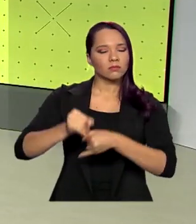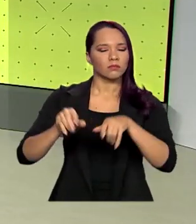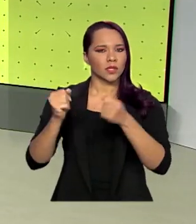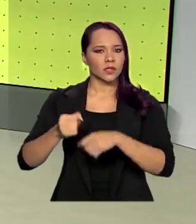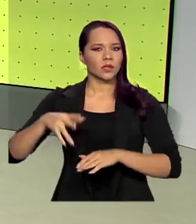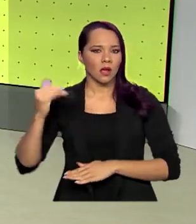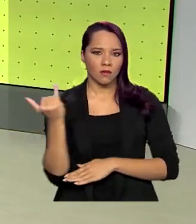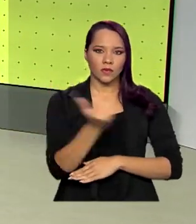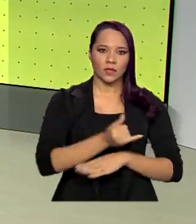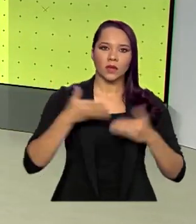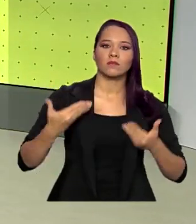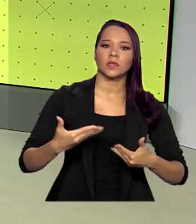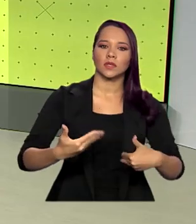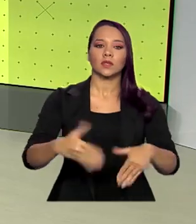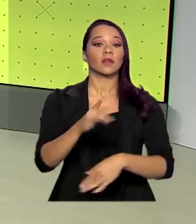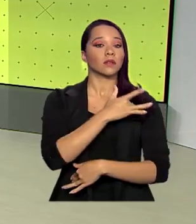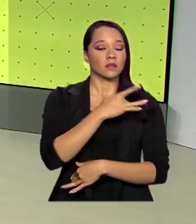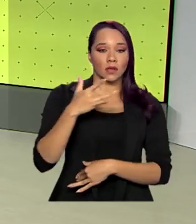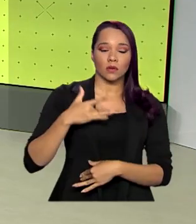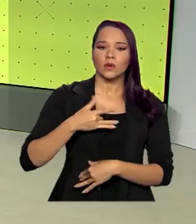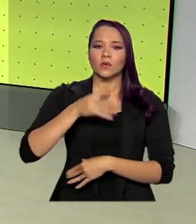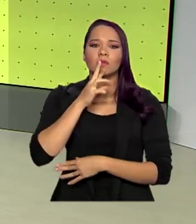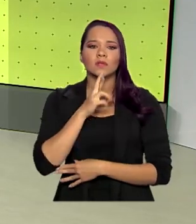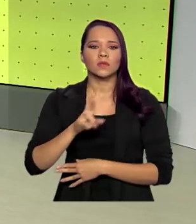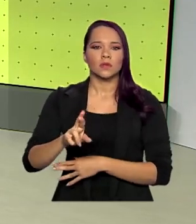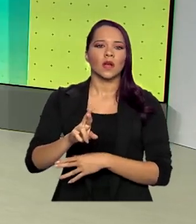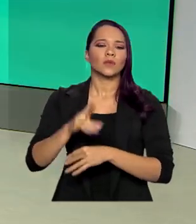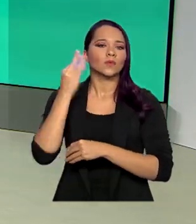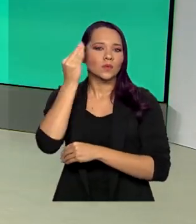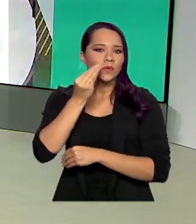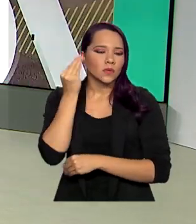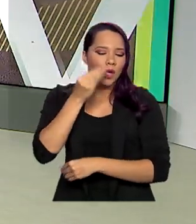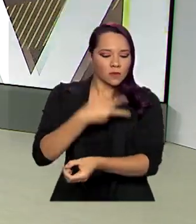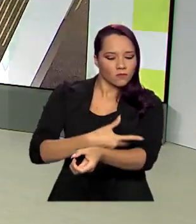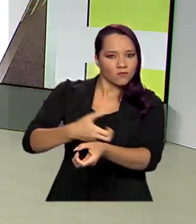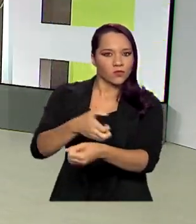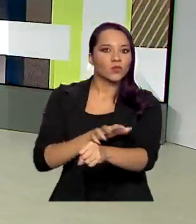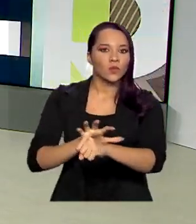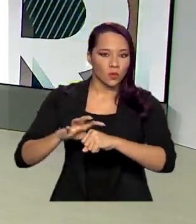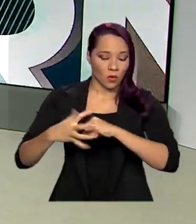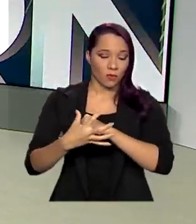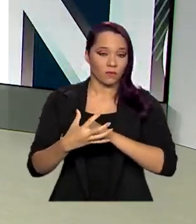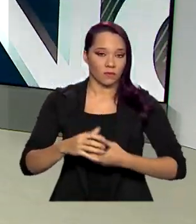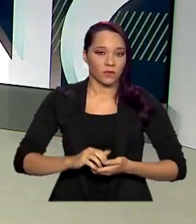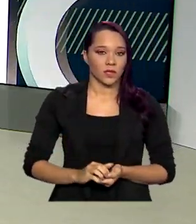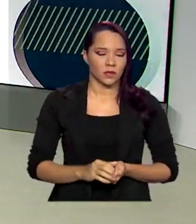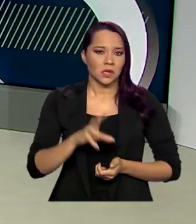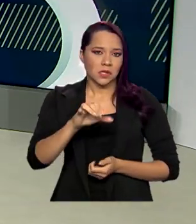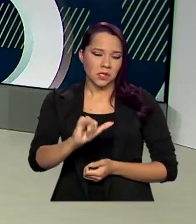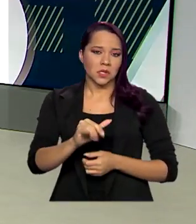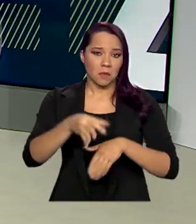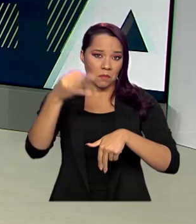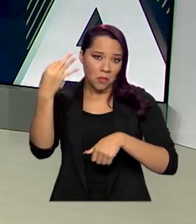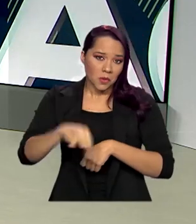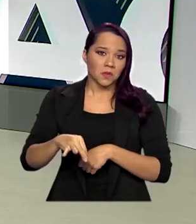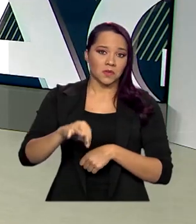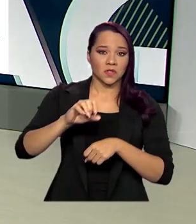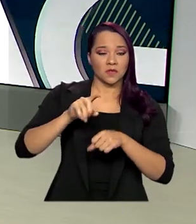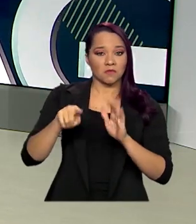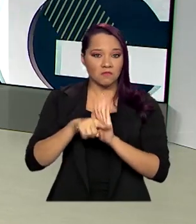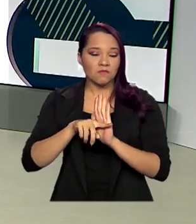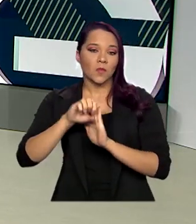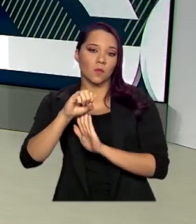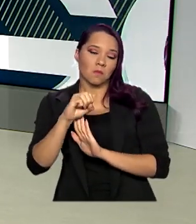notificar o Ministério da Saúde sobre os resultados dos testes para a Covid-19, sejam positivos ou negativos.